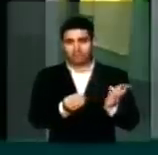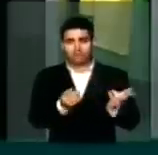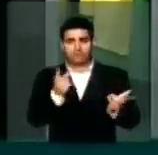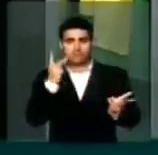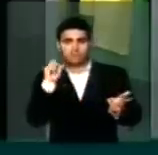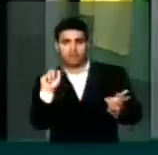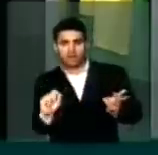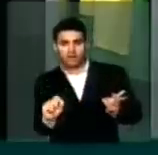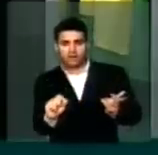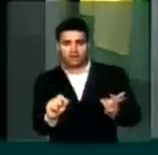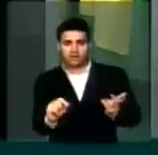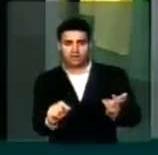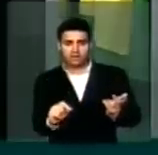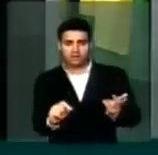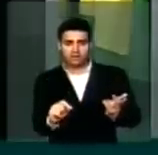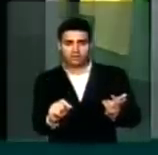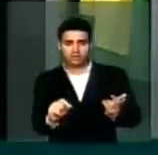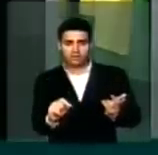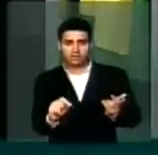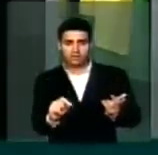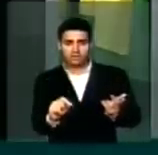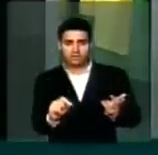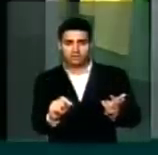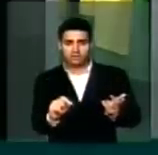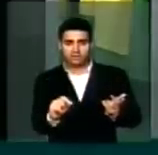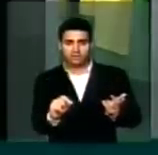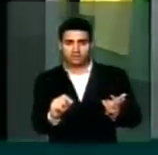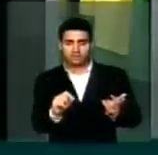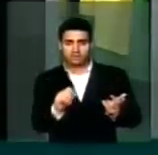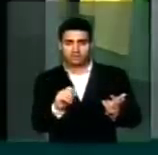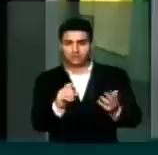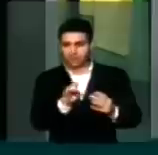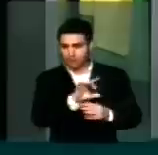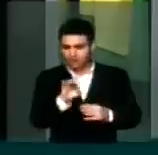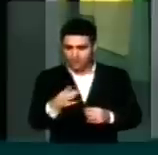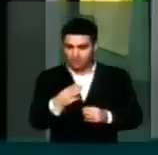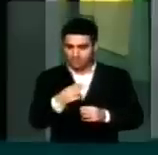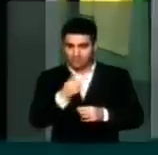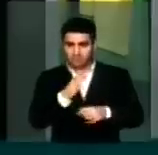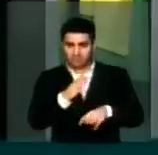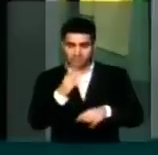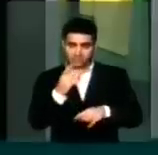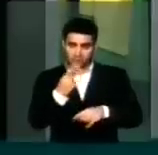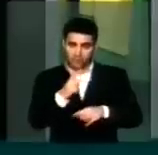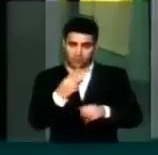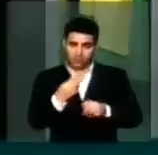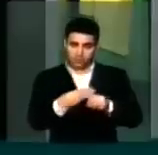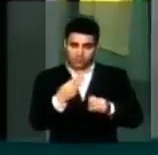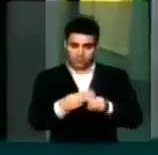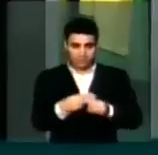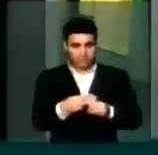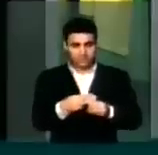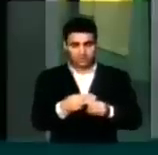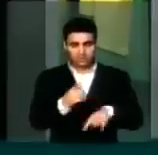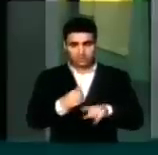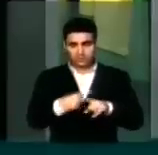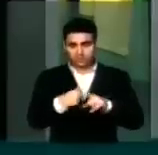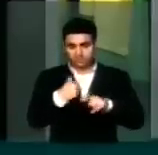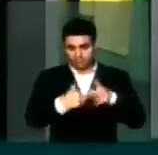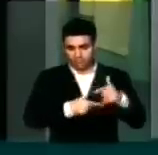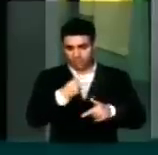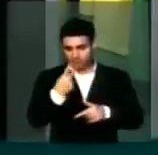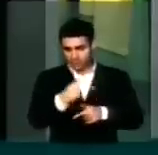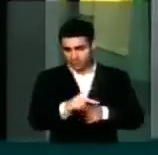as suas províncias ou paróquias, municípios, como expressão da sua atividade